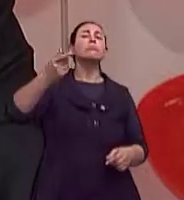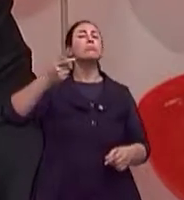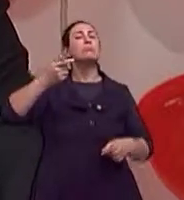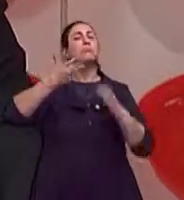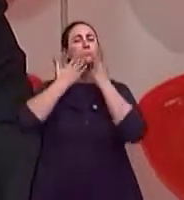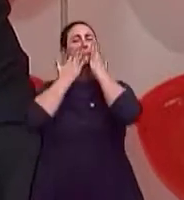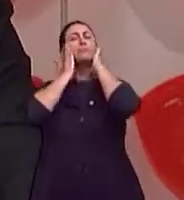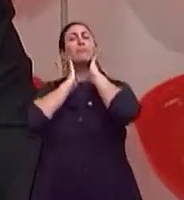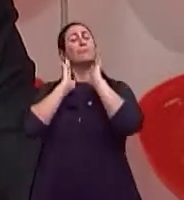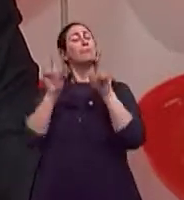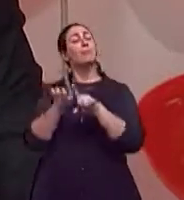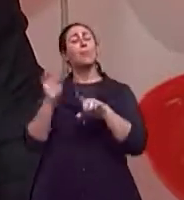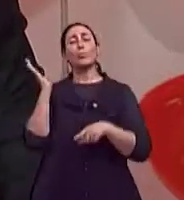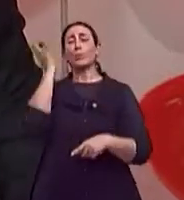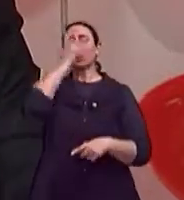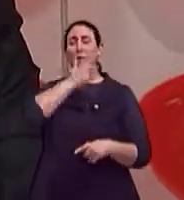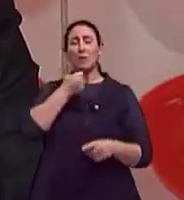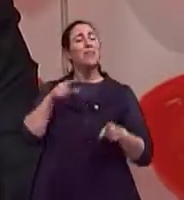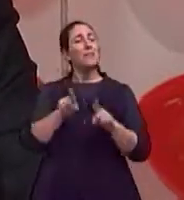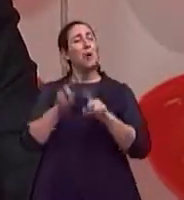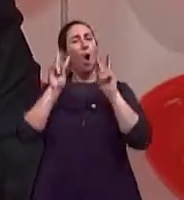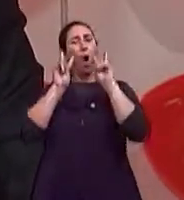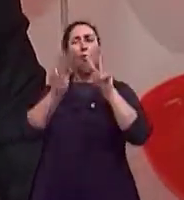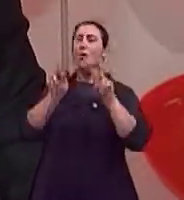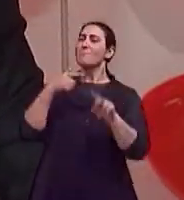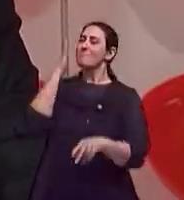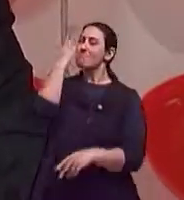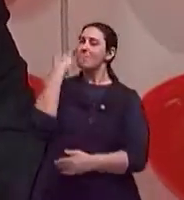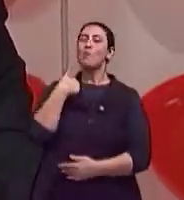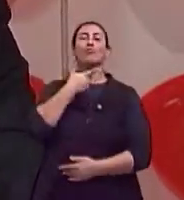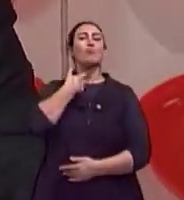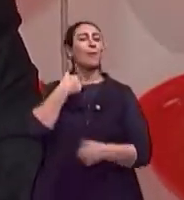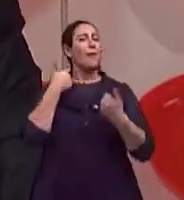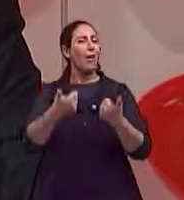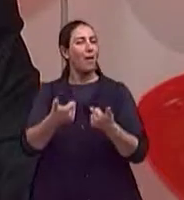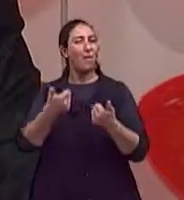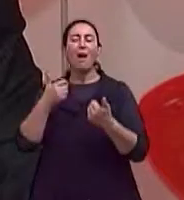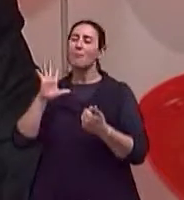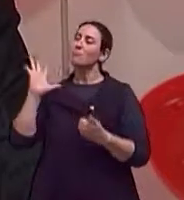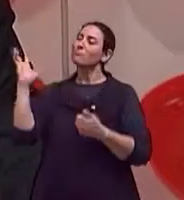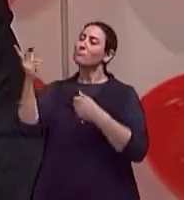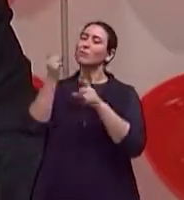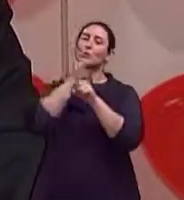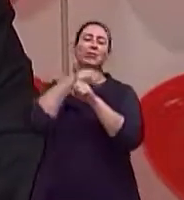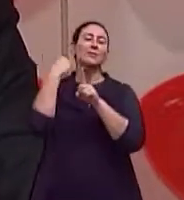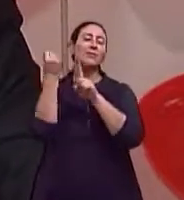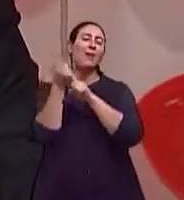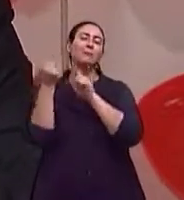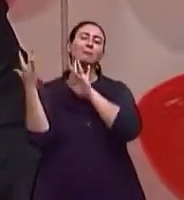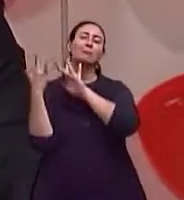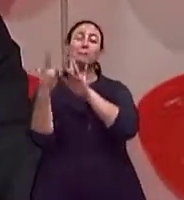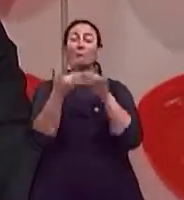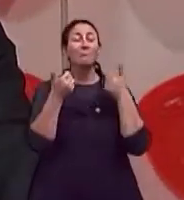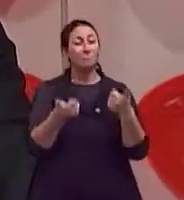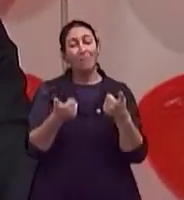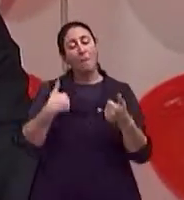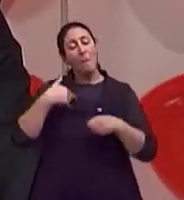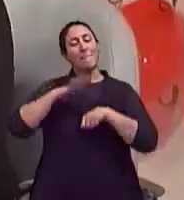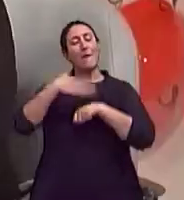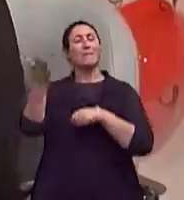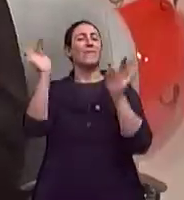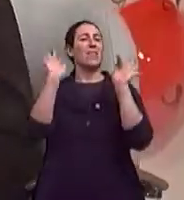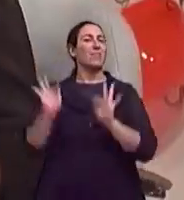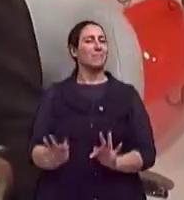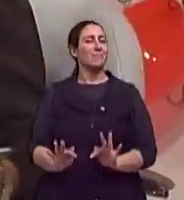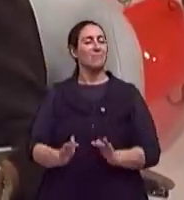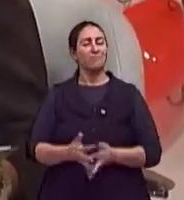um bom aspecto e vai se querer mais, vai se relacionar melhor com o seu meio social e laboral, e vai ser mais feliz. Claro, isso